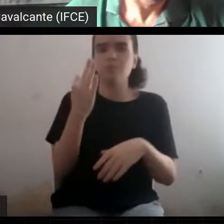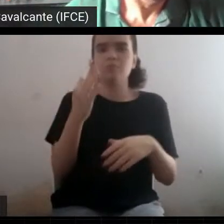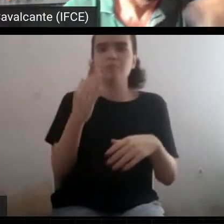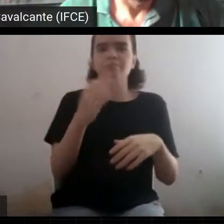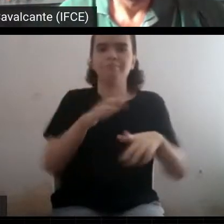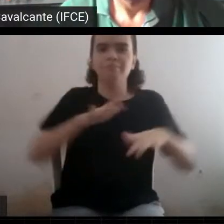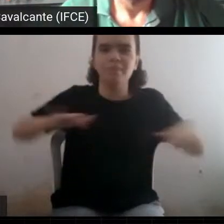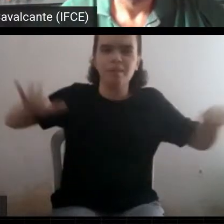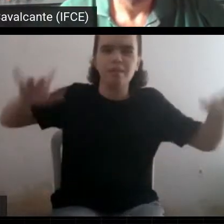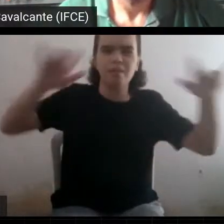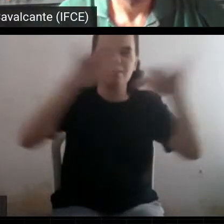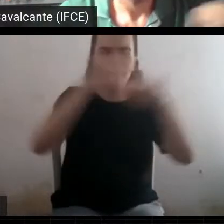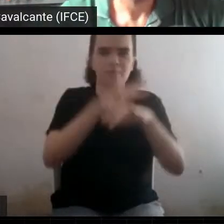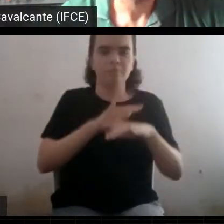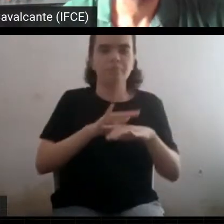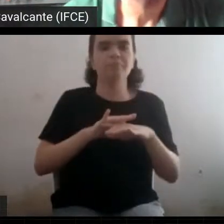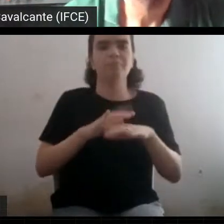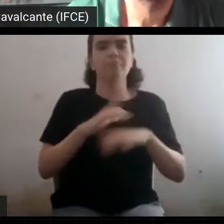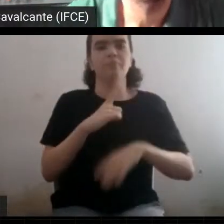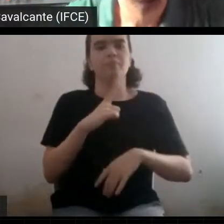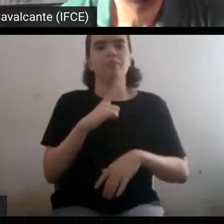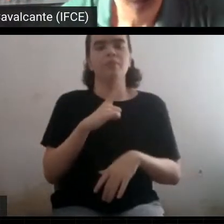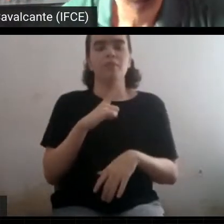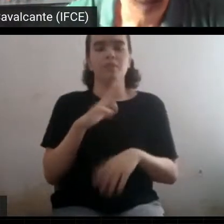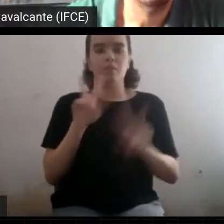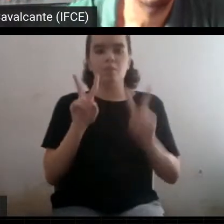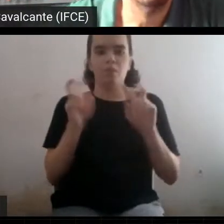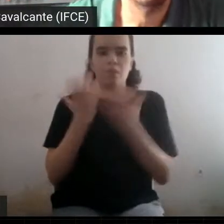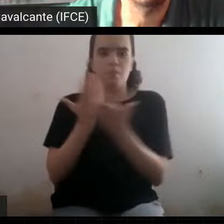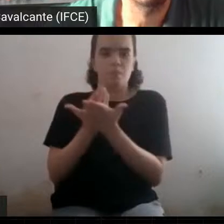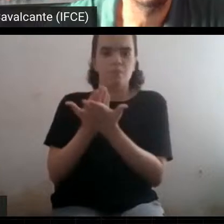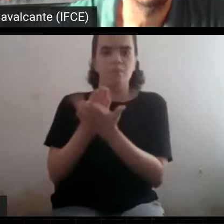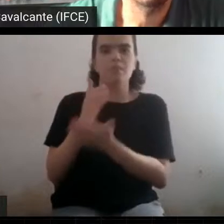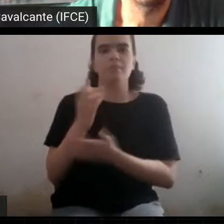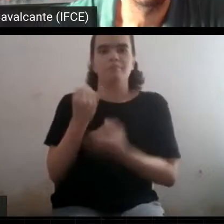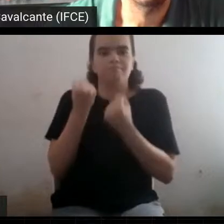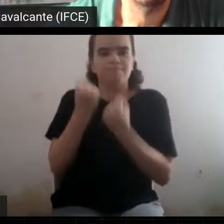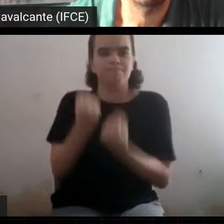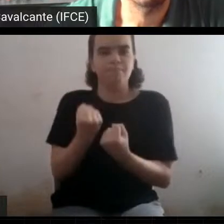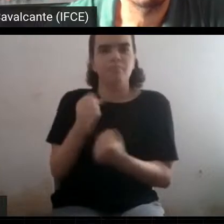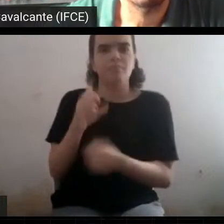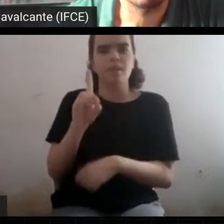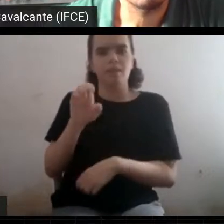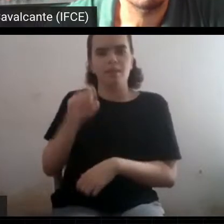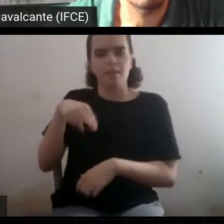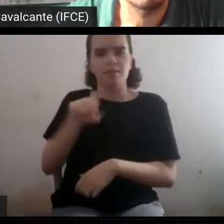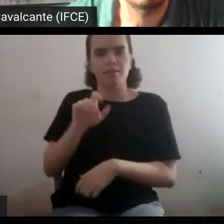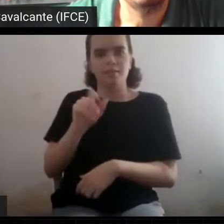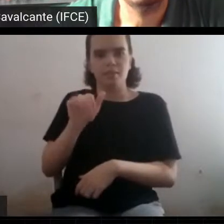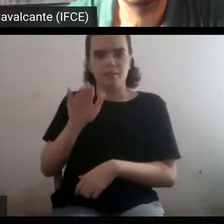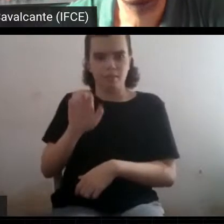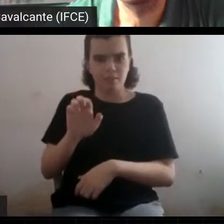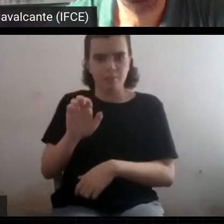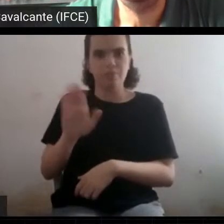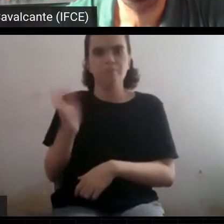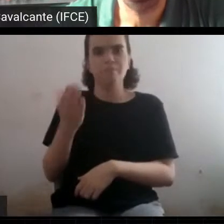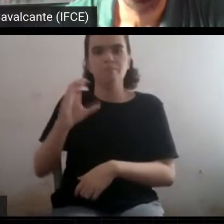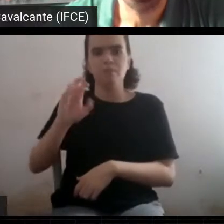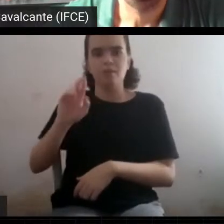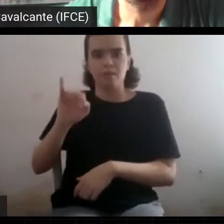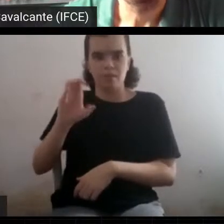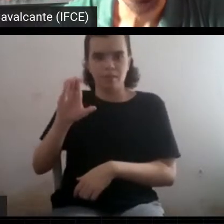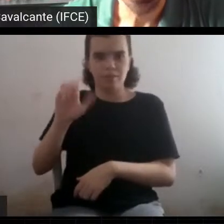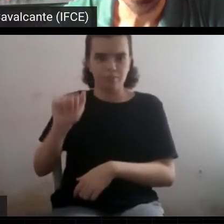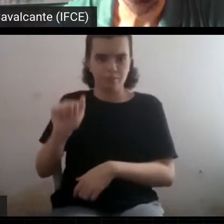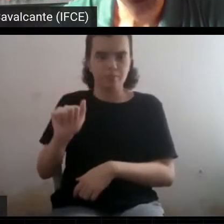densidade, que se densidade crítica, que é a densidade a qual, se o universo tem aquela densidade,